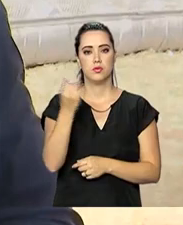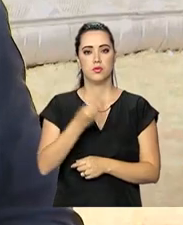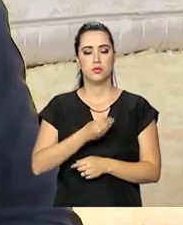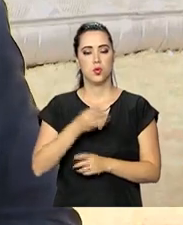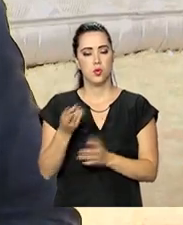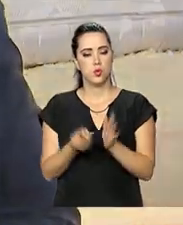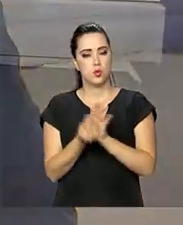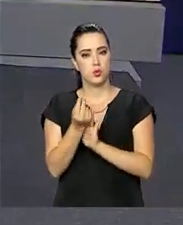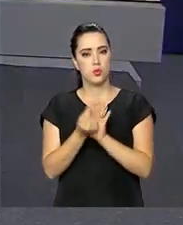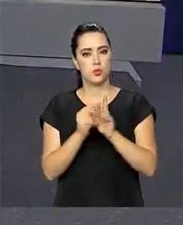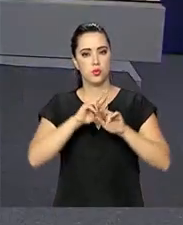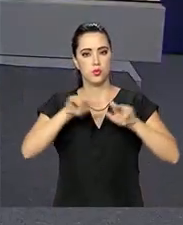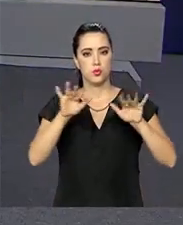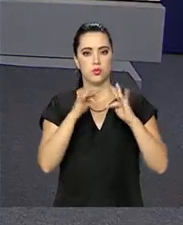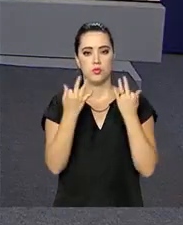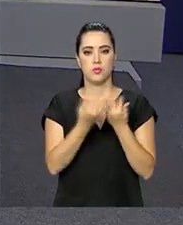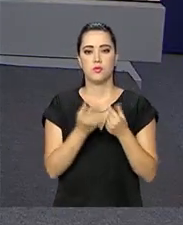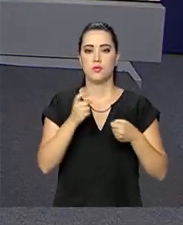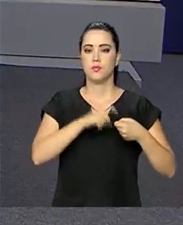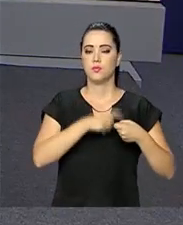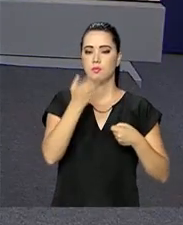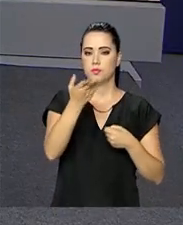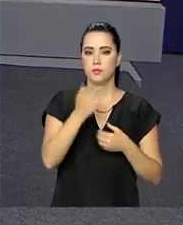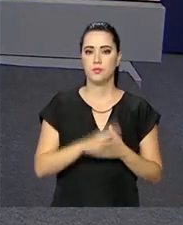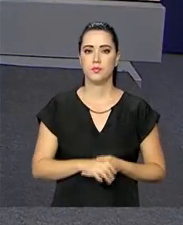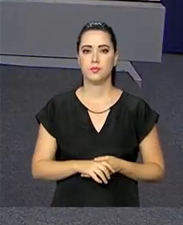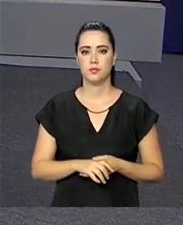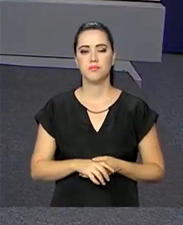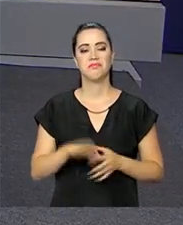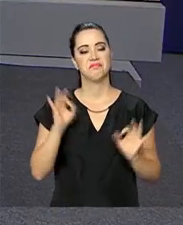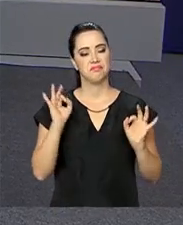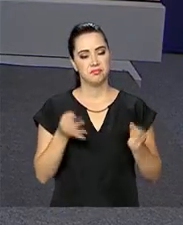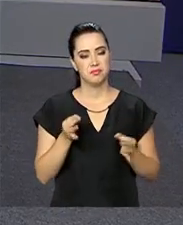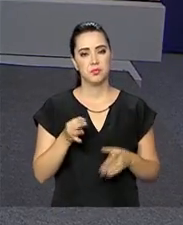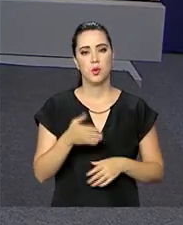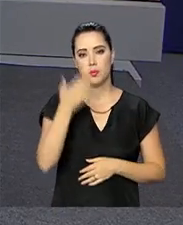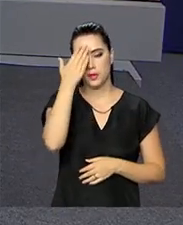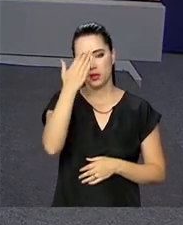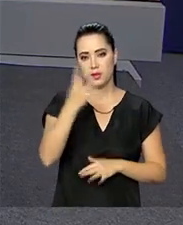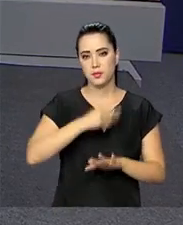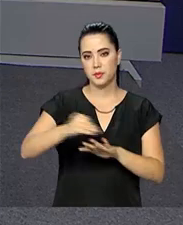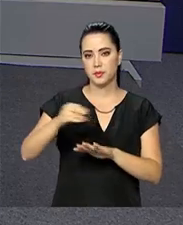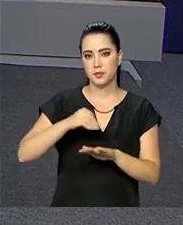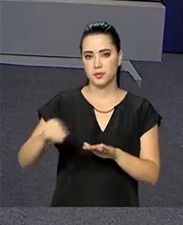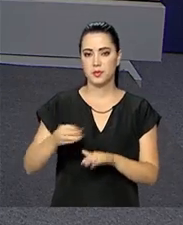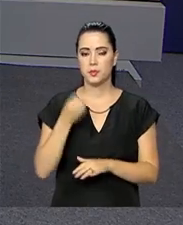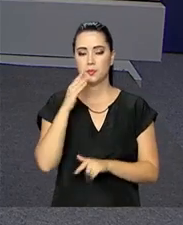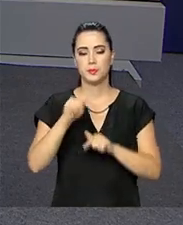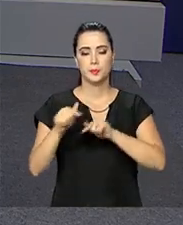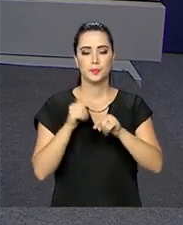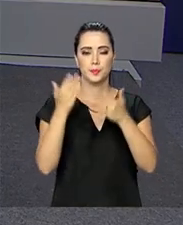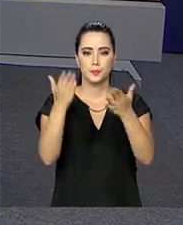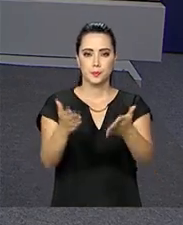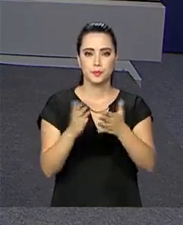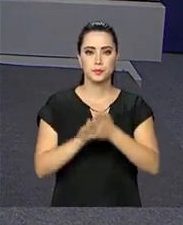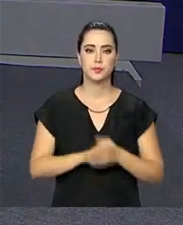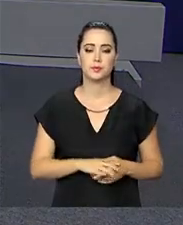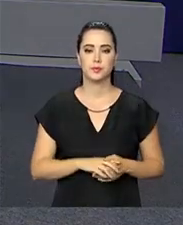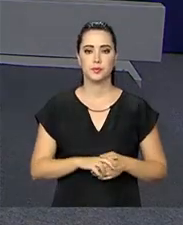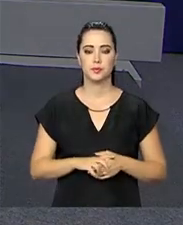orçamento de muitas famílias. Eu volto com você. Sem dúvida, Pablo. isso mesmo. Obrigado pelas informações. Bom trabalho aí para você.